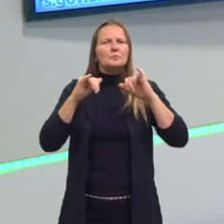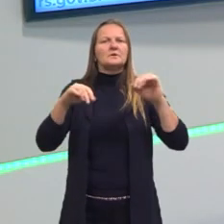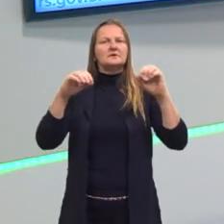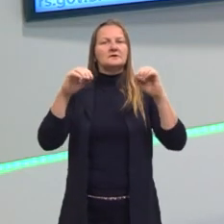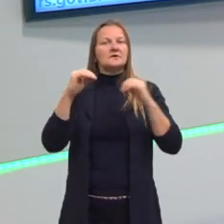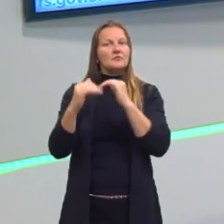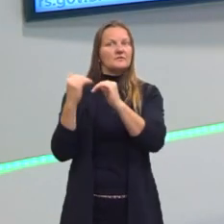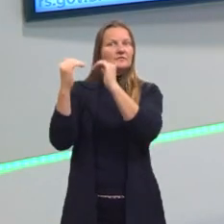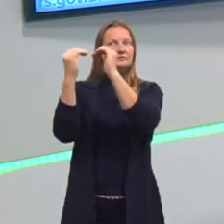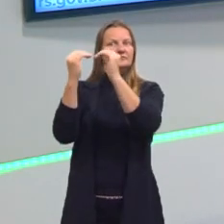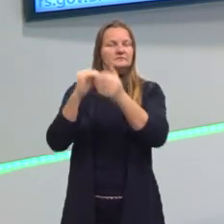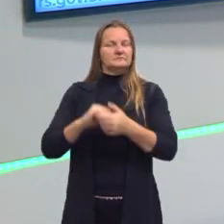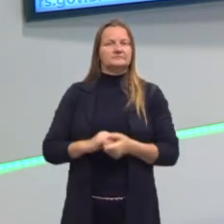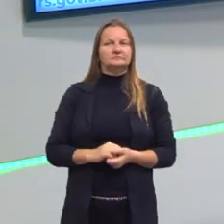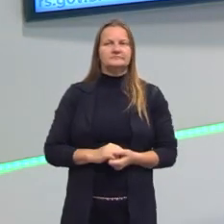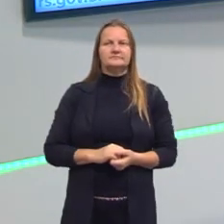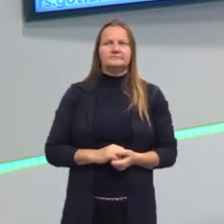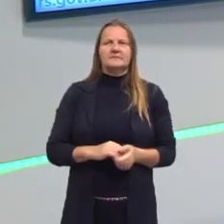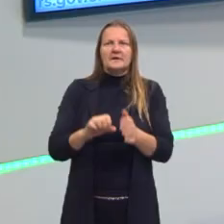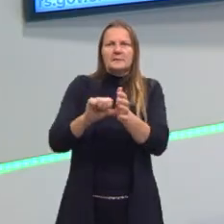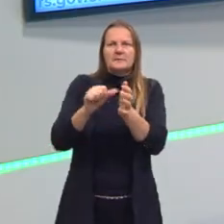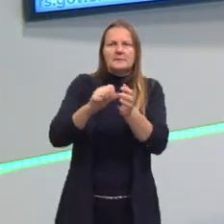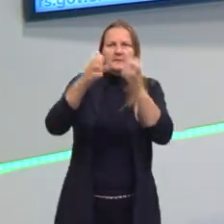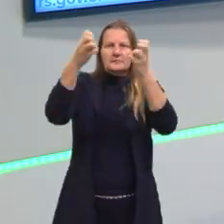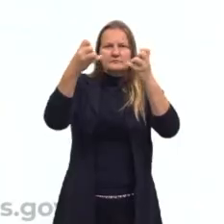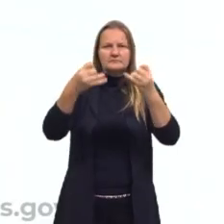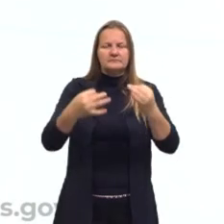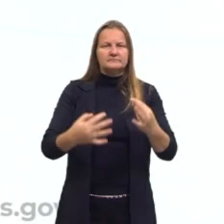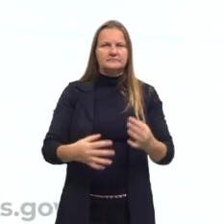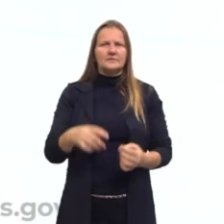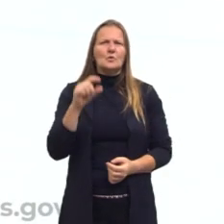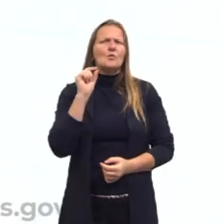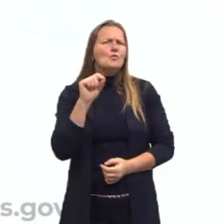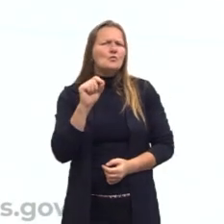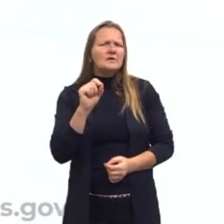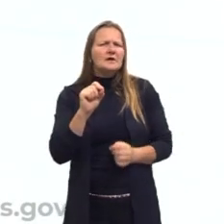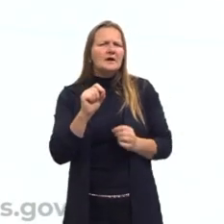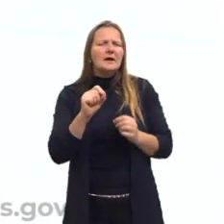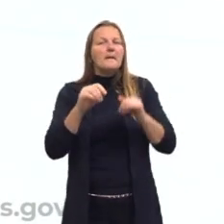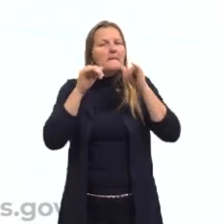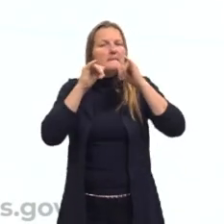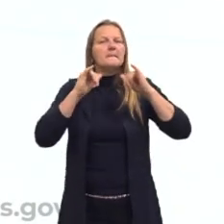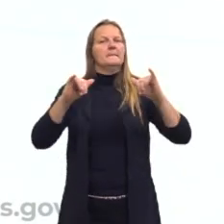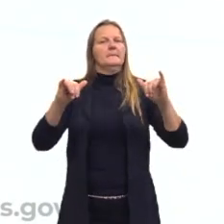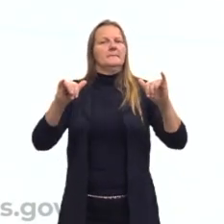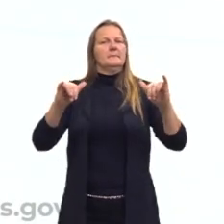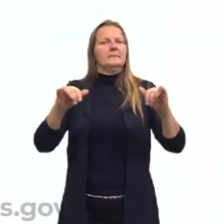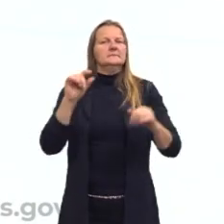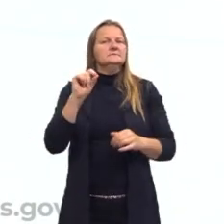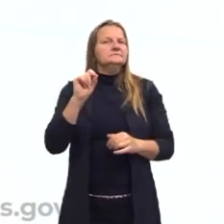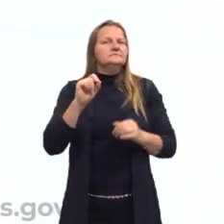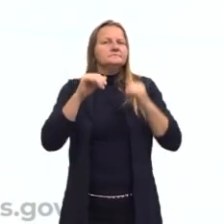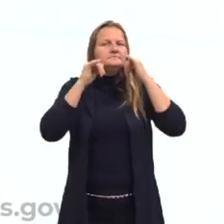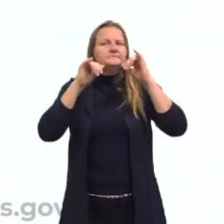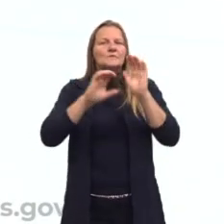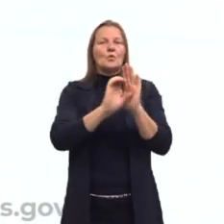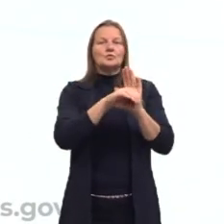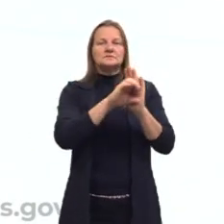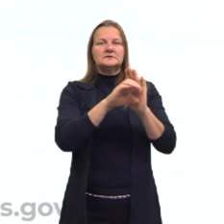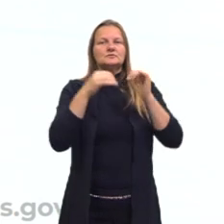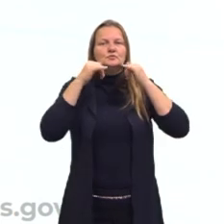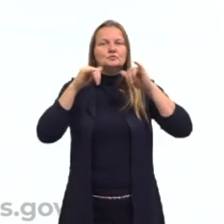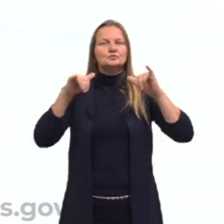longo do tempo. Primeiro, a gente vai pensar sobre o que que são essas nossas propagandas.